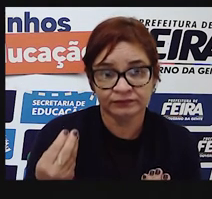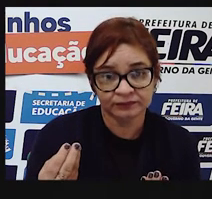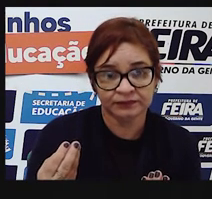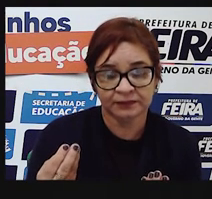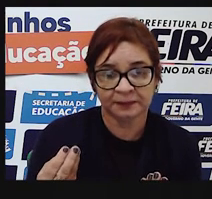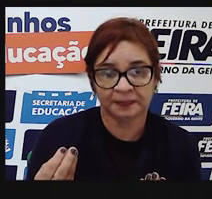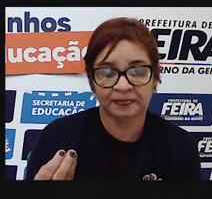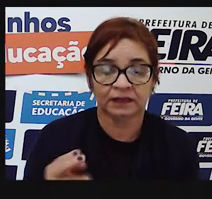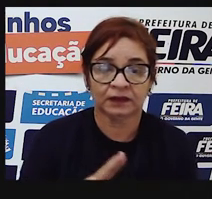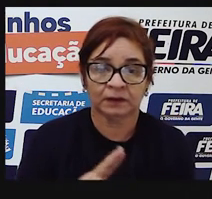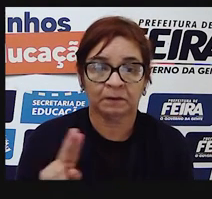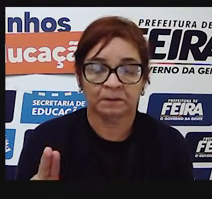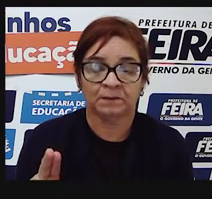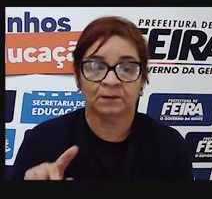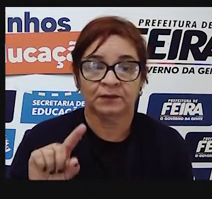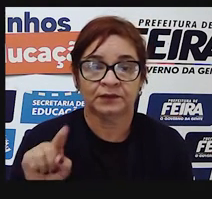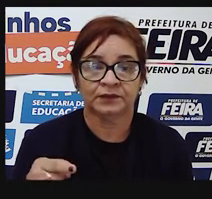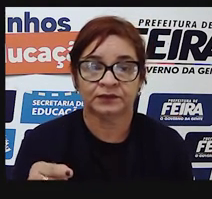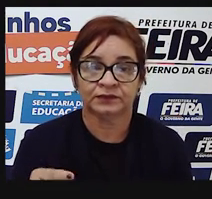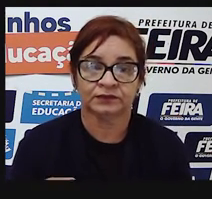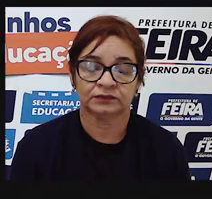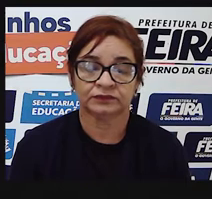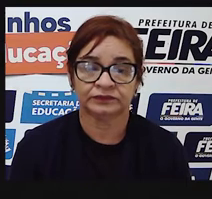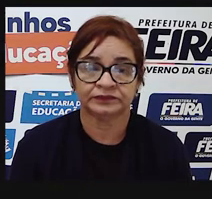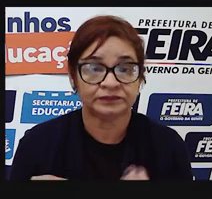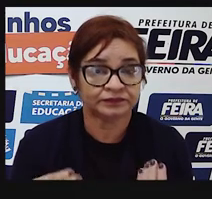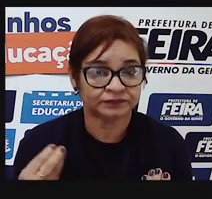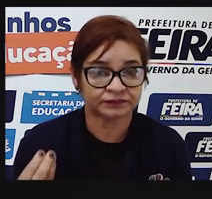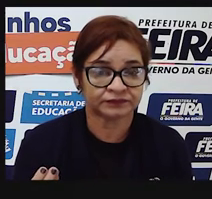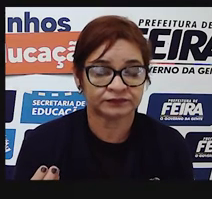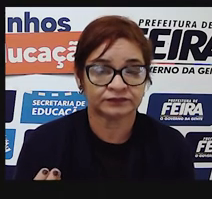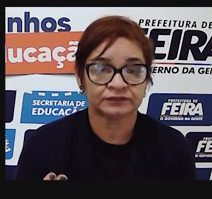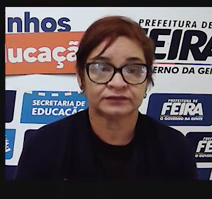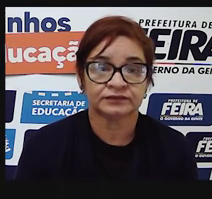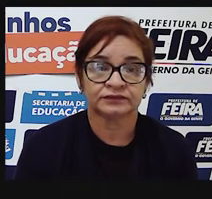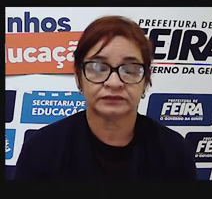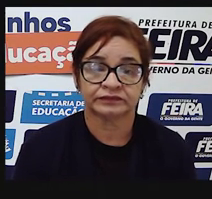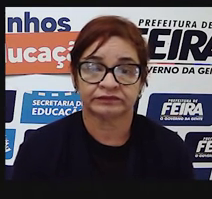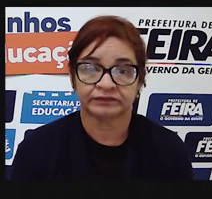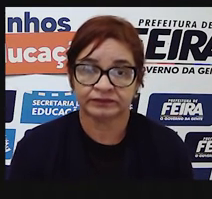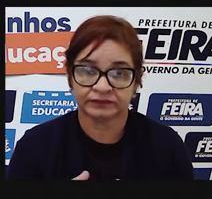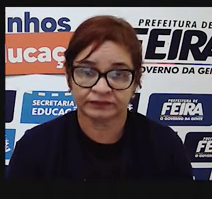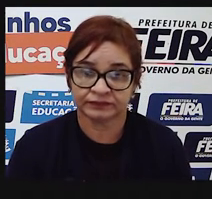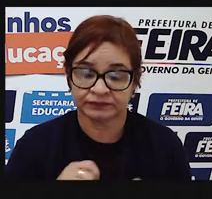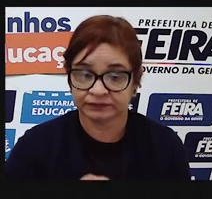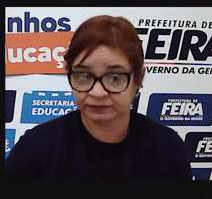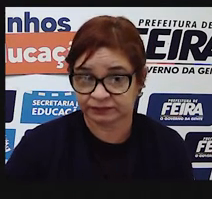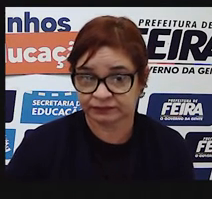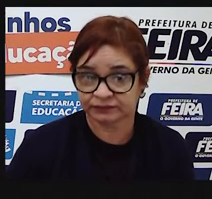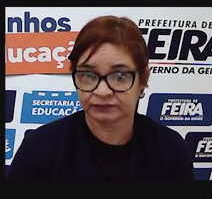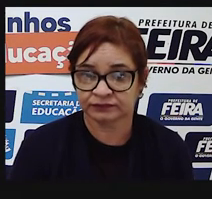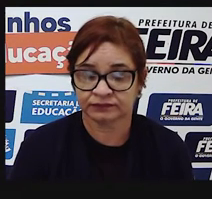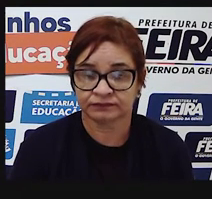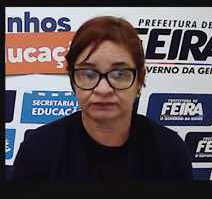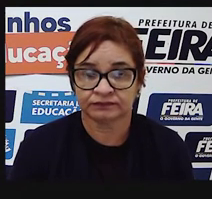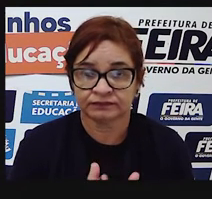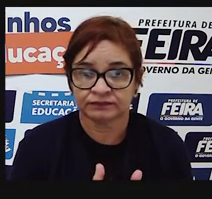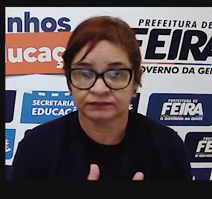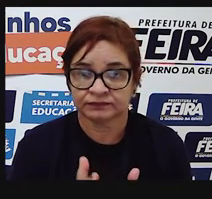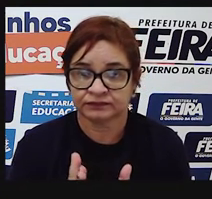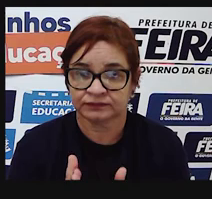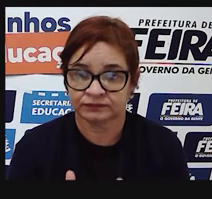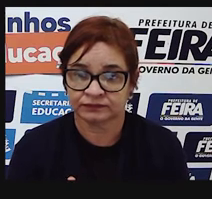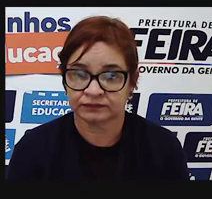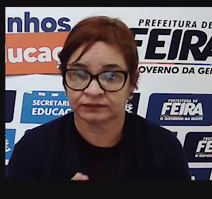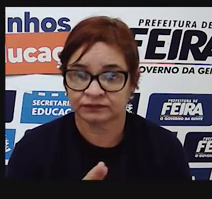a vírgula é utilizada, em que momento ela é utilizada quando estamos escrevendo. Separar o nome de um lugar